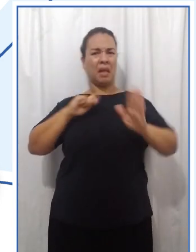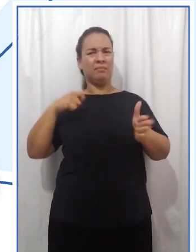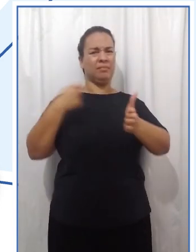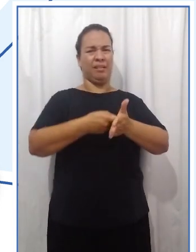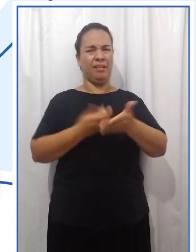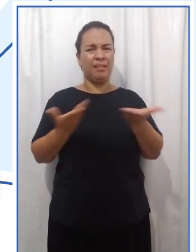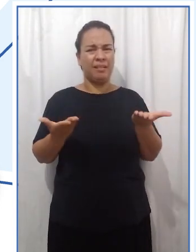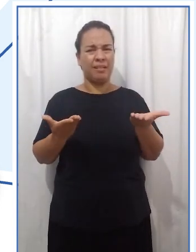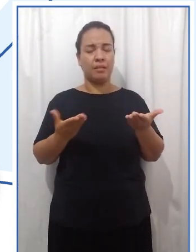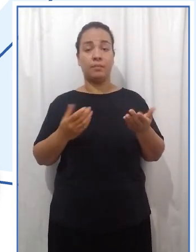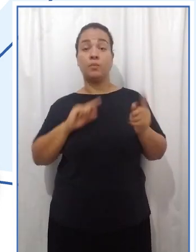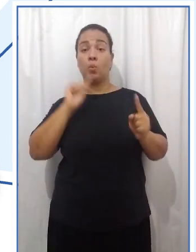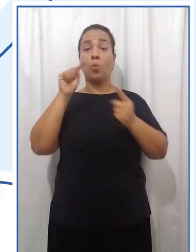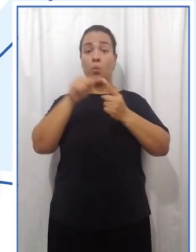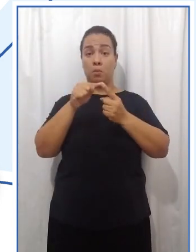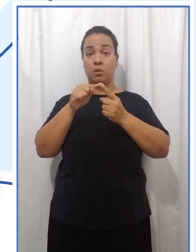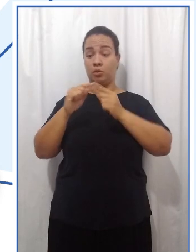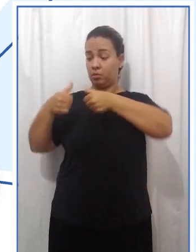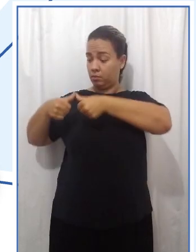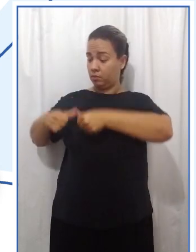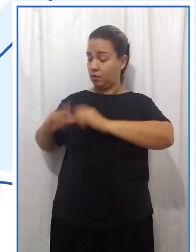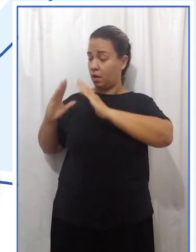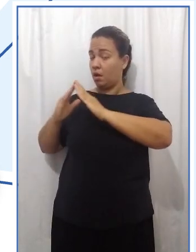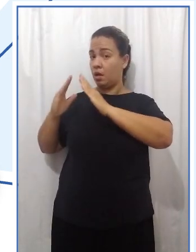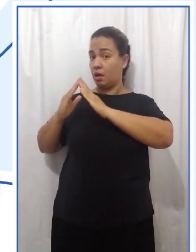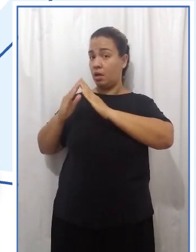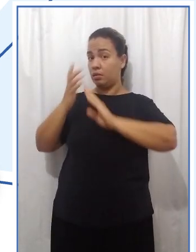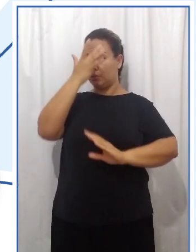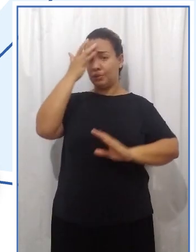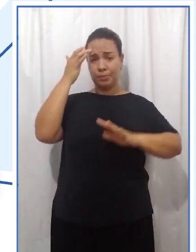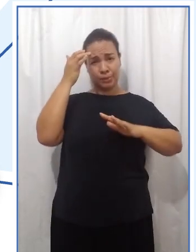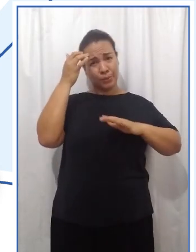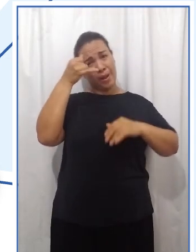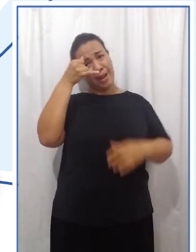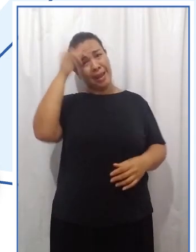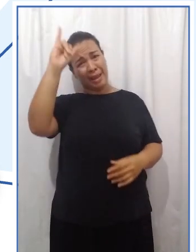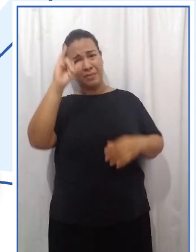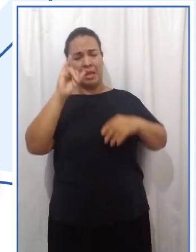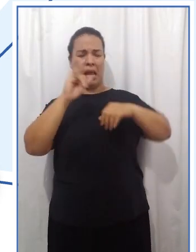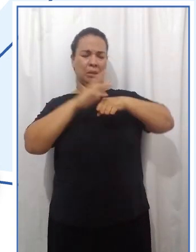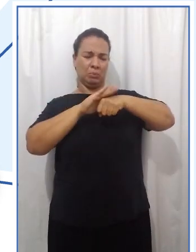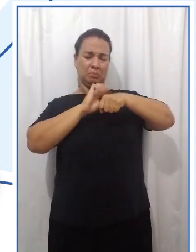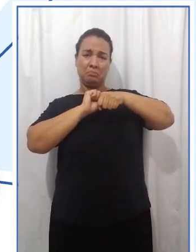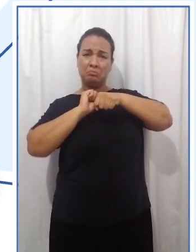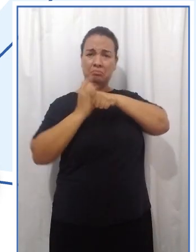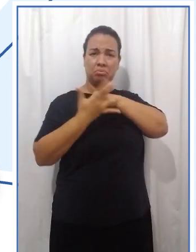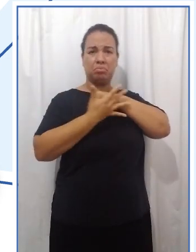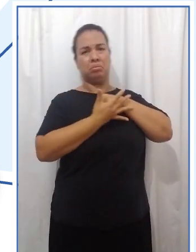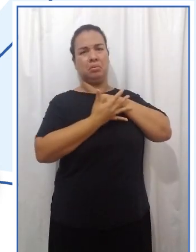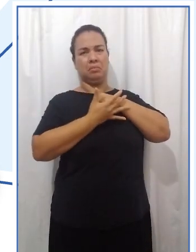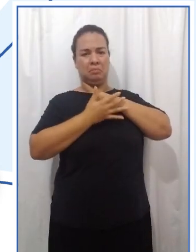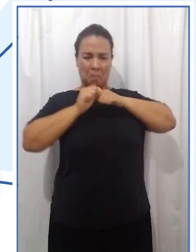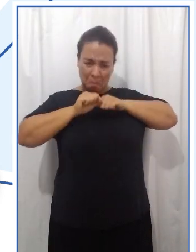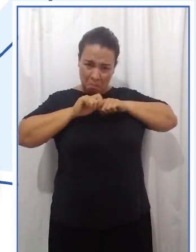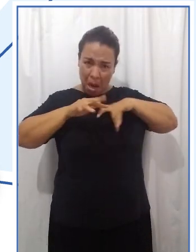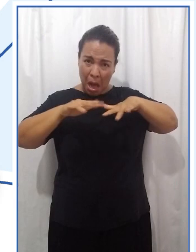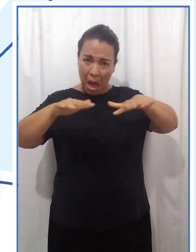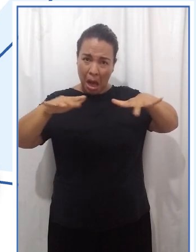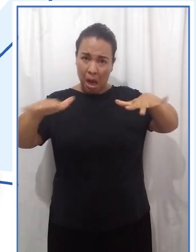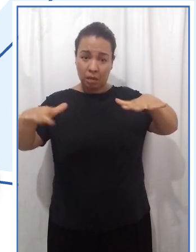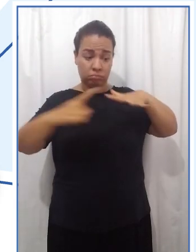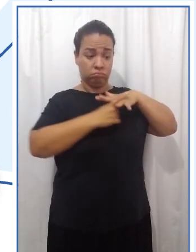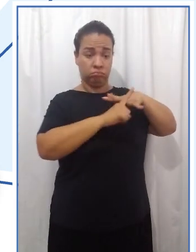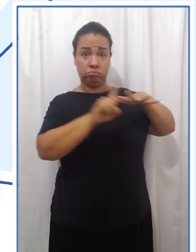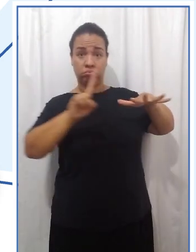O que se propõe é a reclusão dos indivíduos de suas próprias residências e, em agindo assim, o que se espera